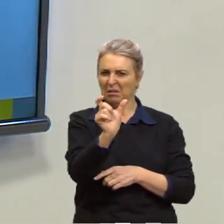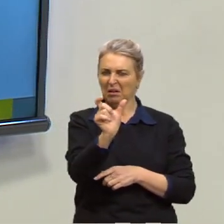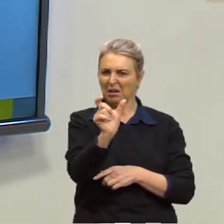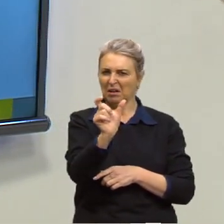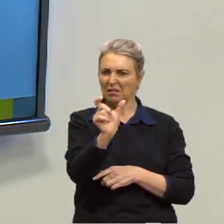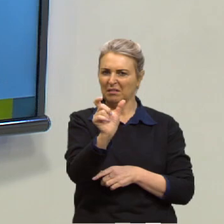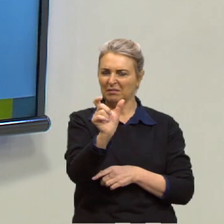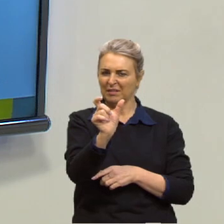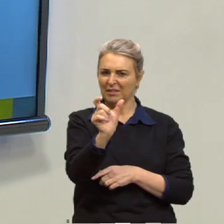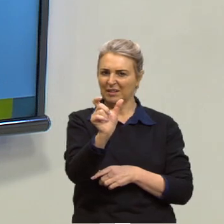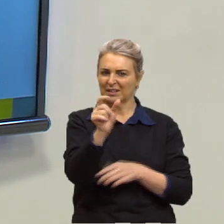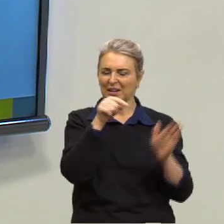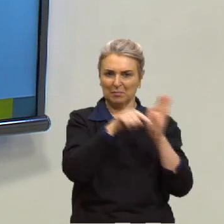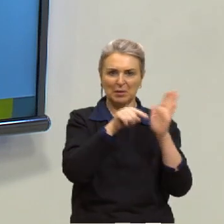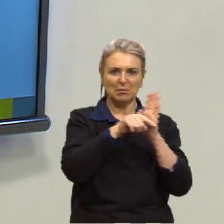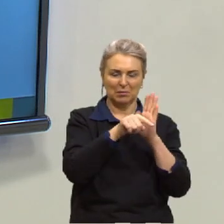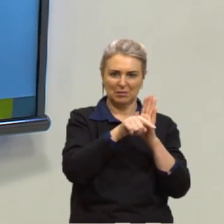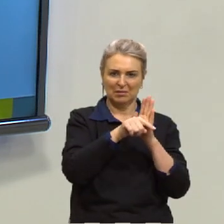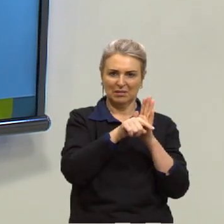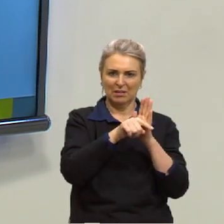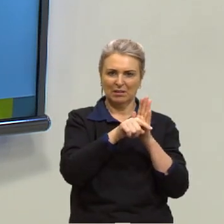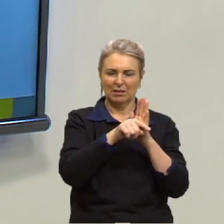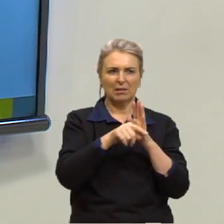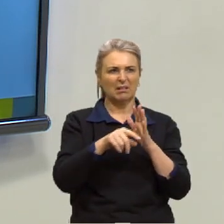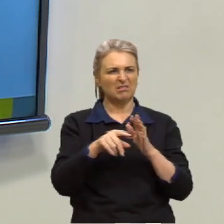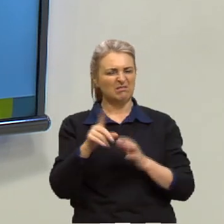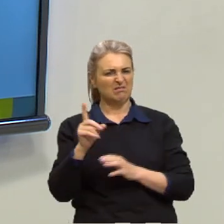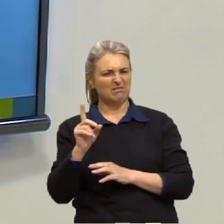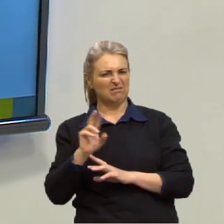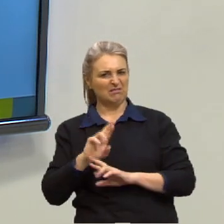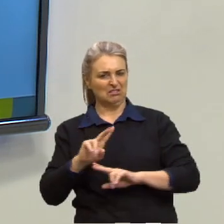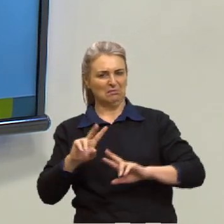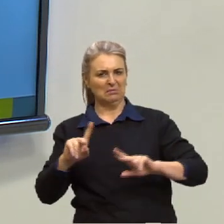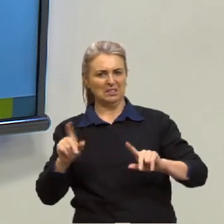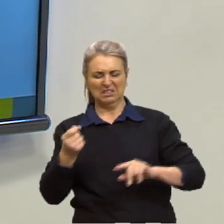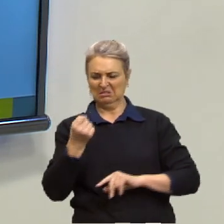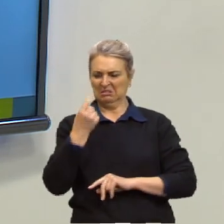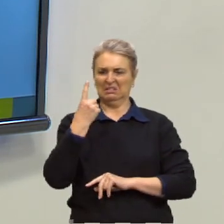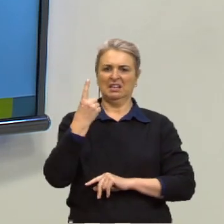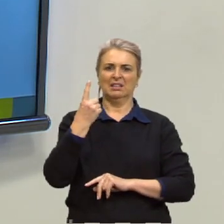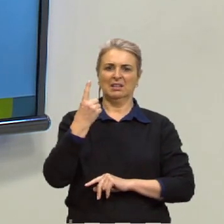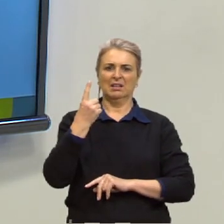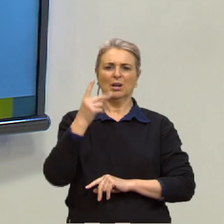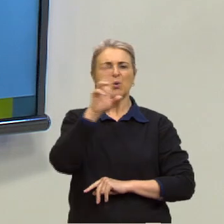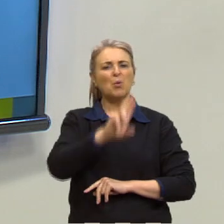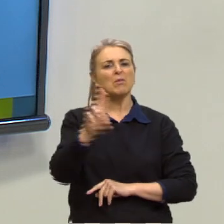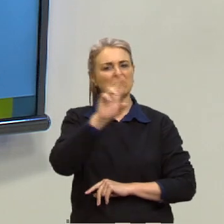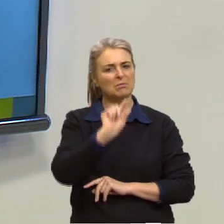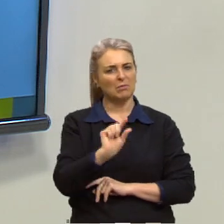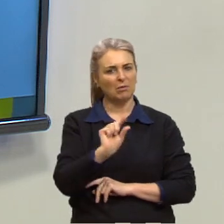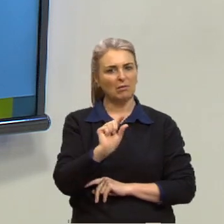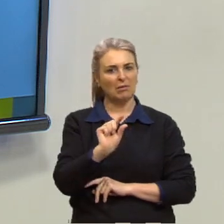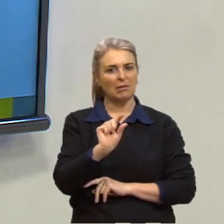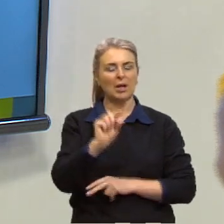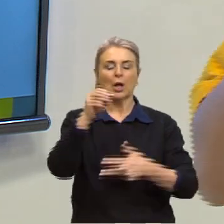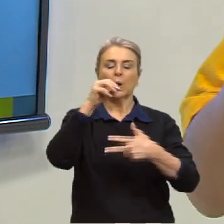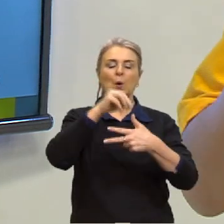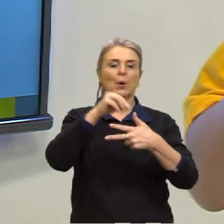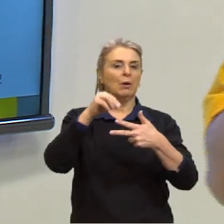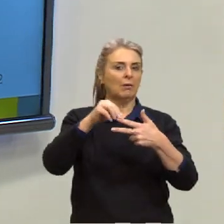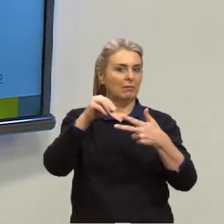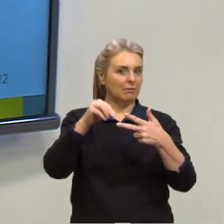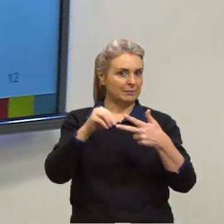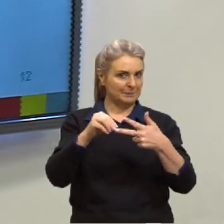Na questão, que ela seja muito diferente, que ela seja pouco usual. O Enem geralmente